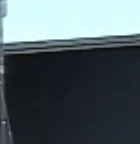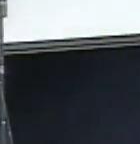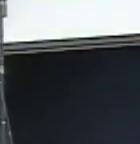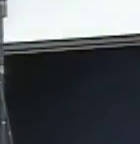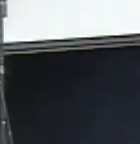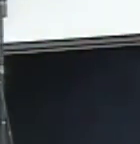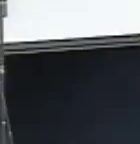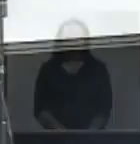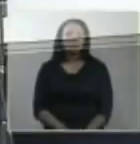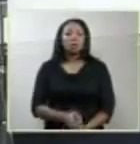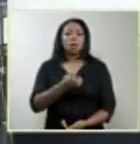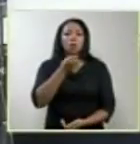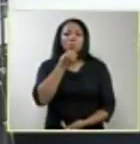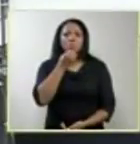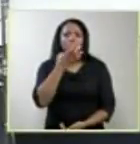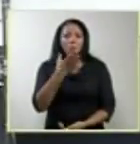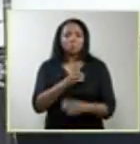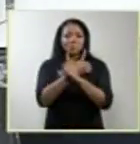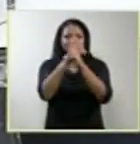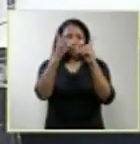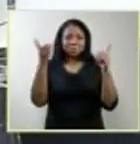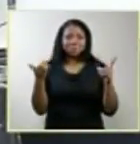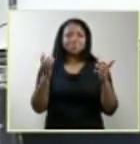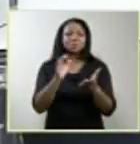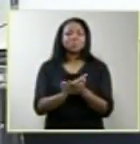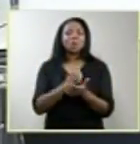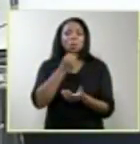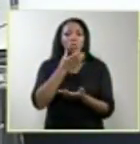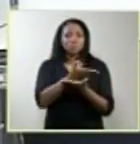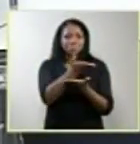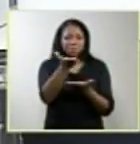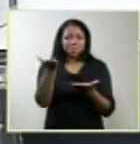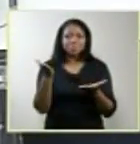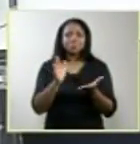Bom dia, excelência, bom dia a todos.